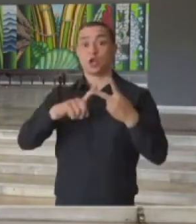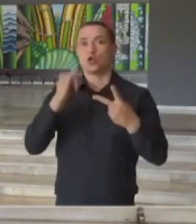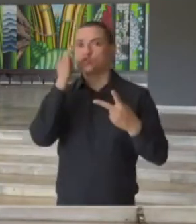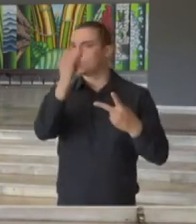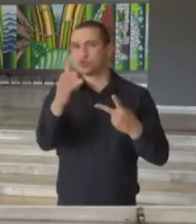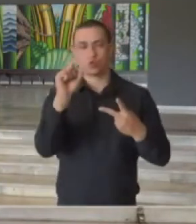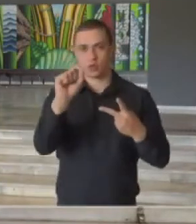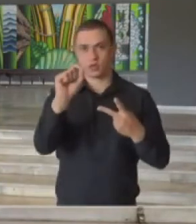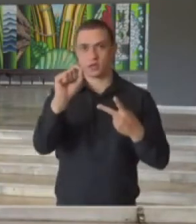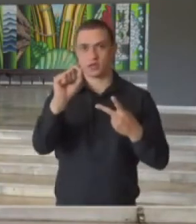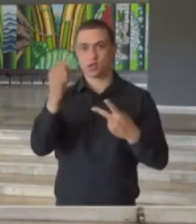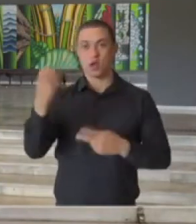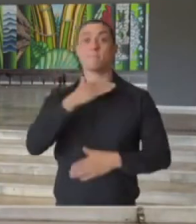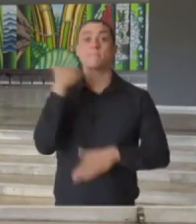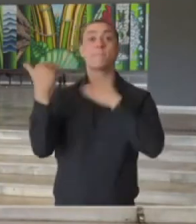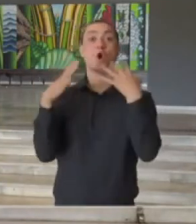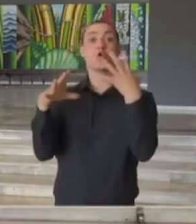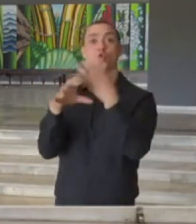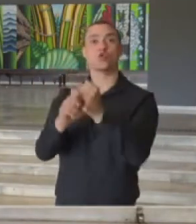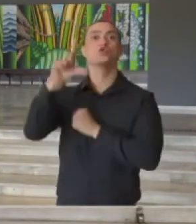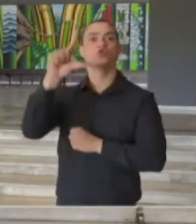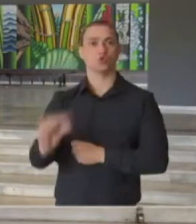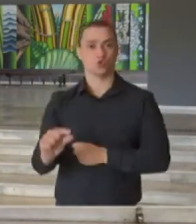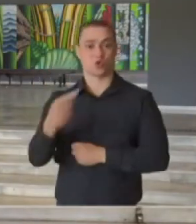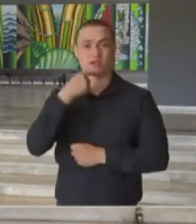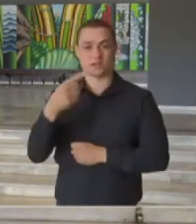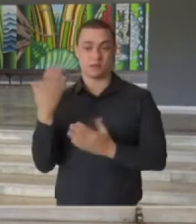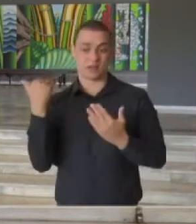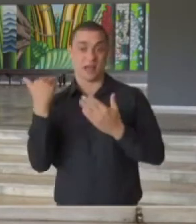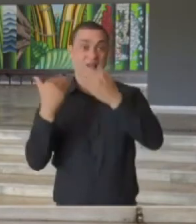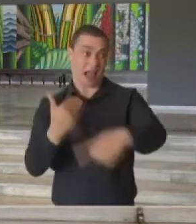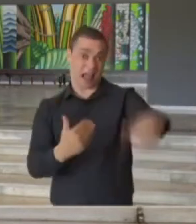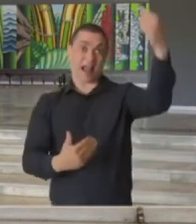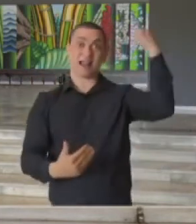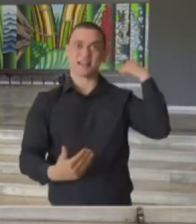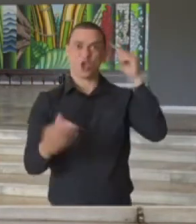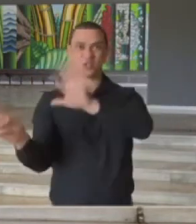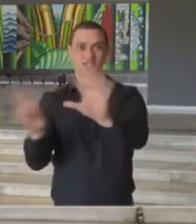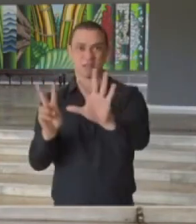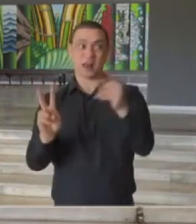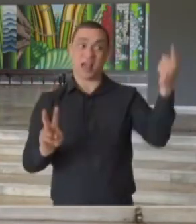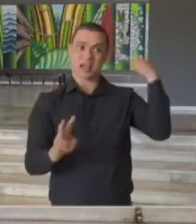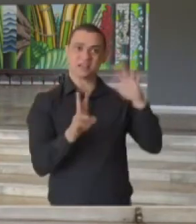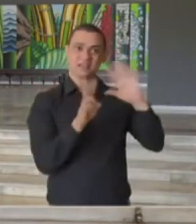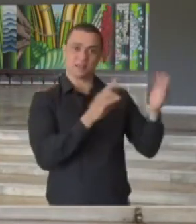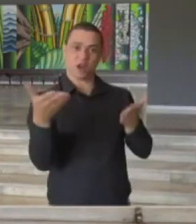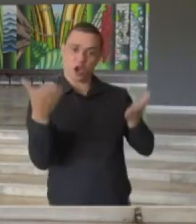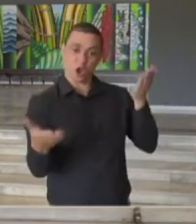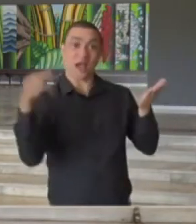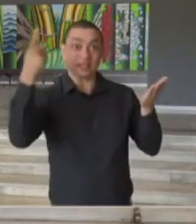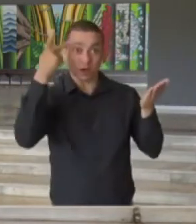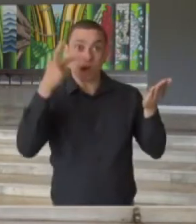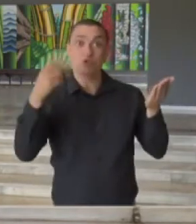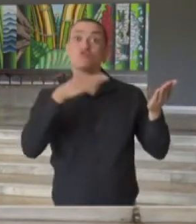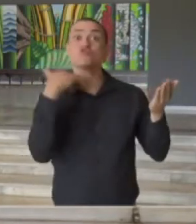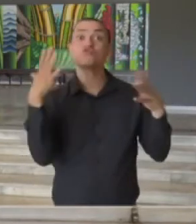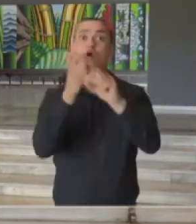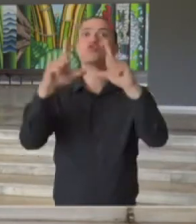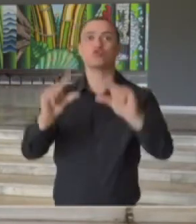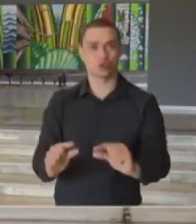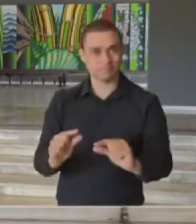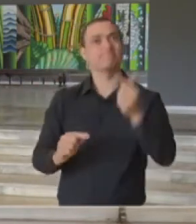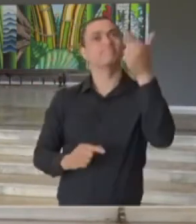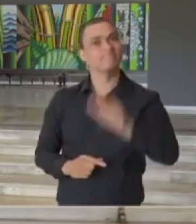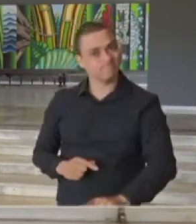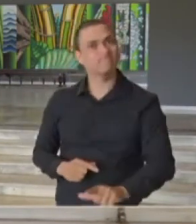Queda no número de óbitos na última semana em relação à semana anterior em São Paulo. E boa notícia. Houve nova